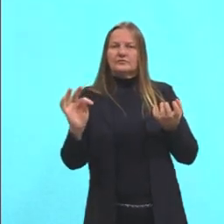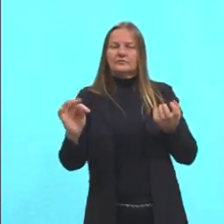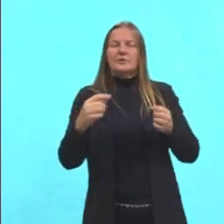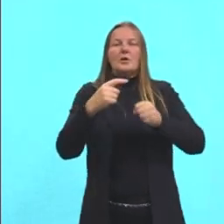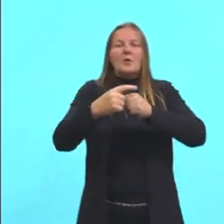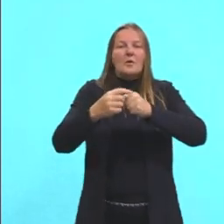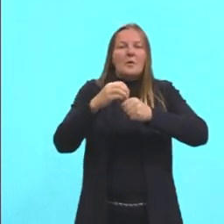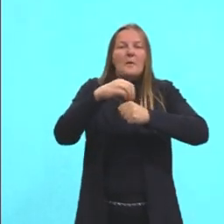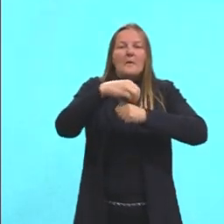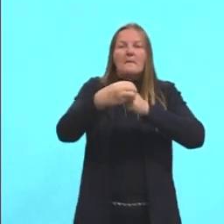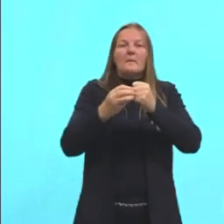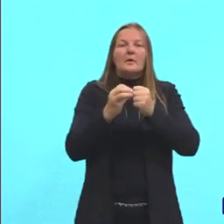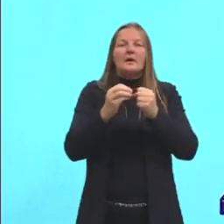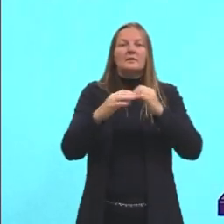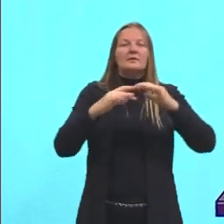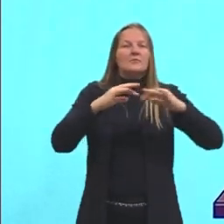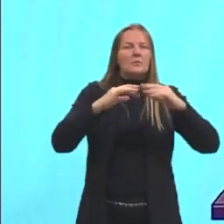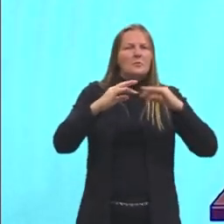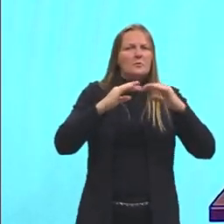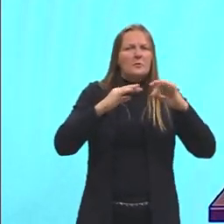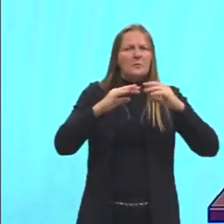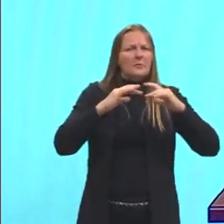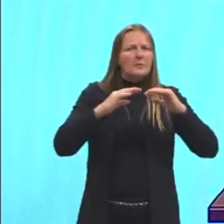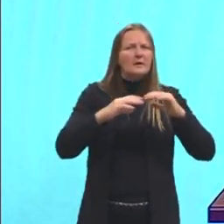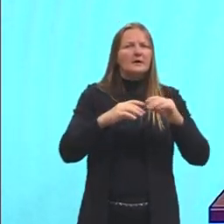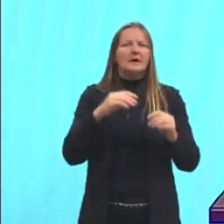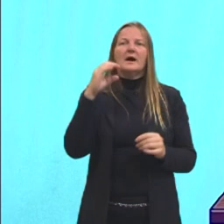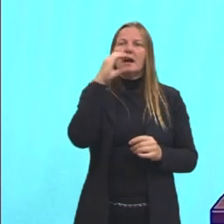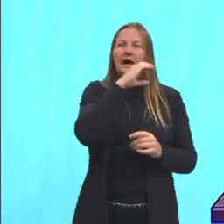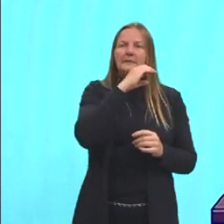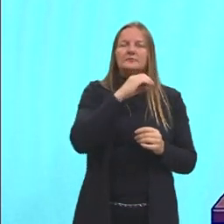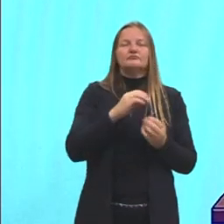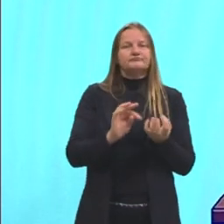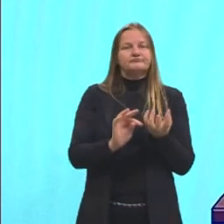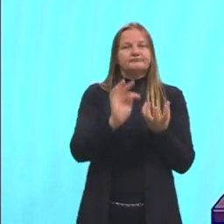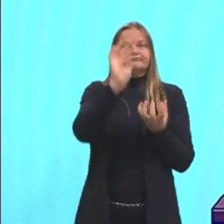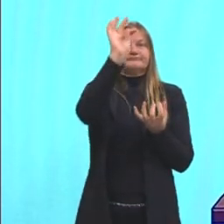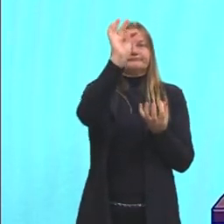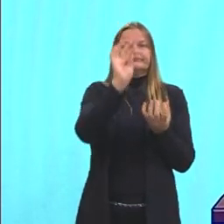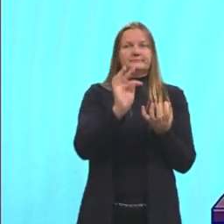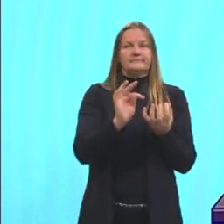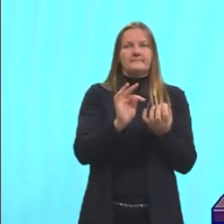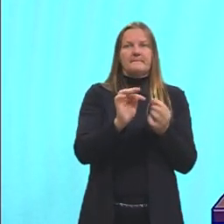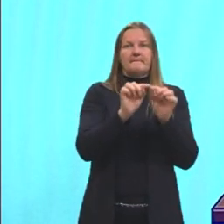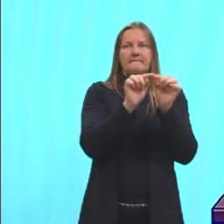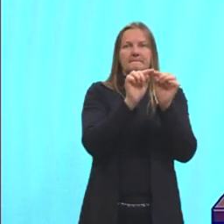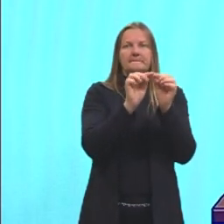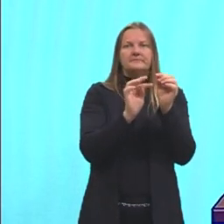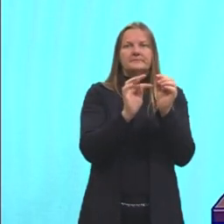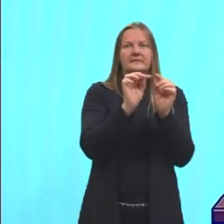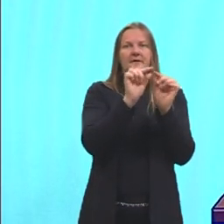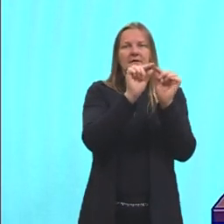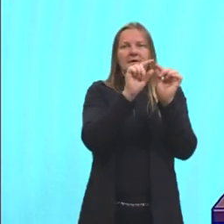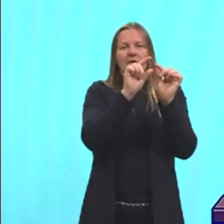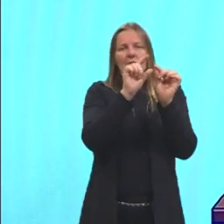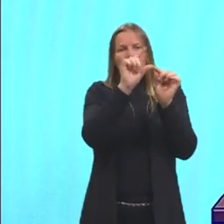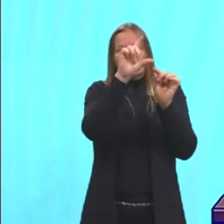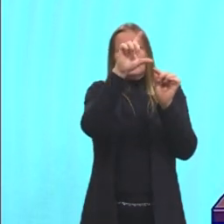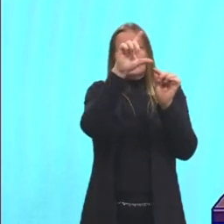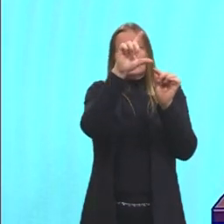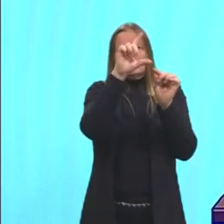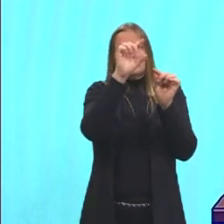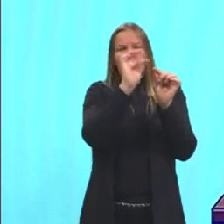vão começar a se colidir mais rapidamente, gerando essa temperatura. E essas moléculas, aos pouquinhos,